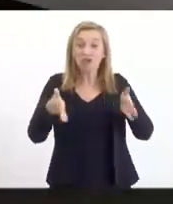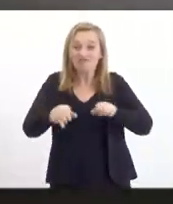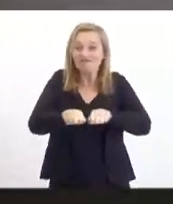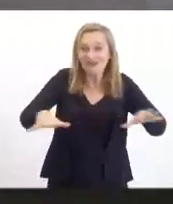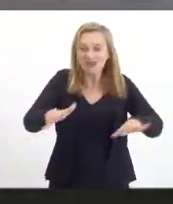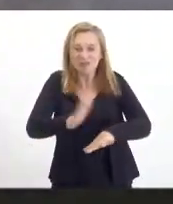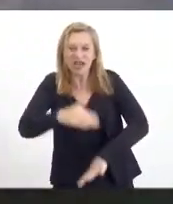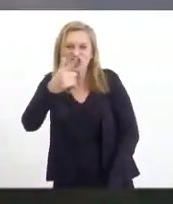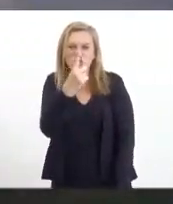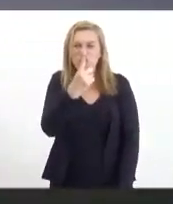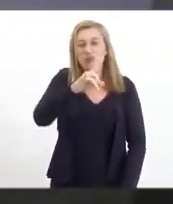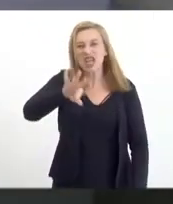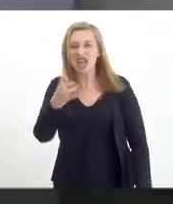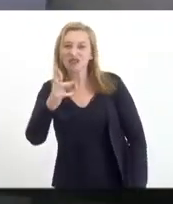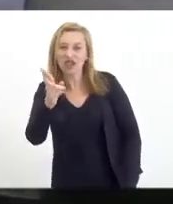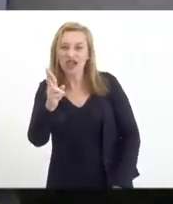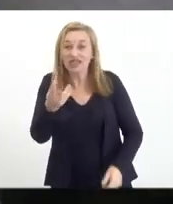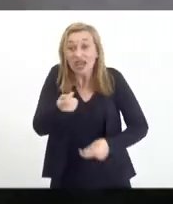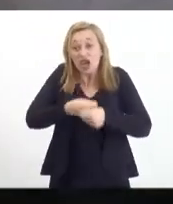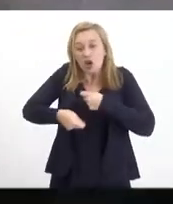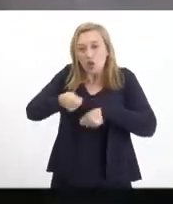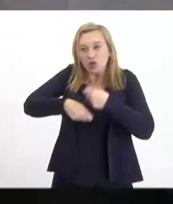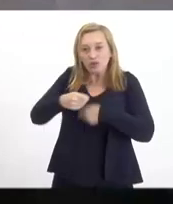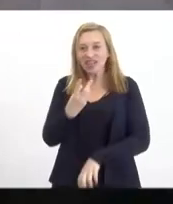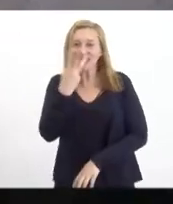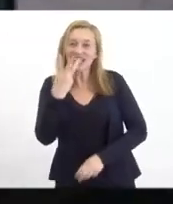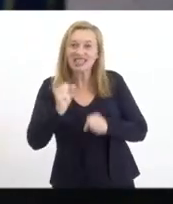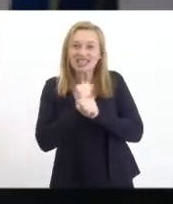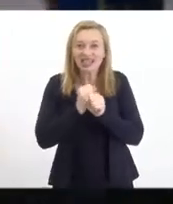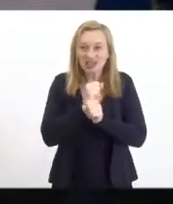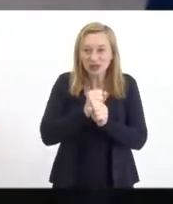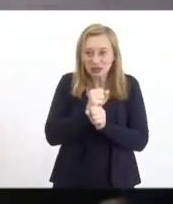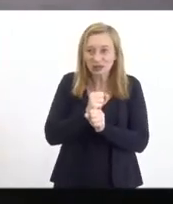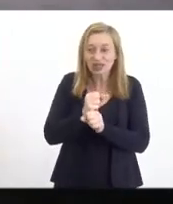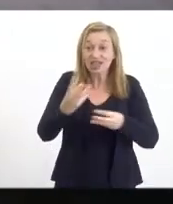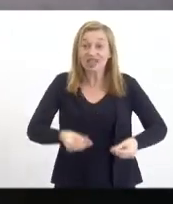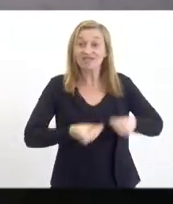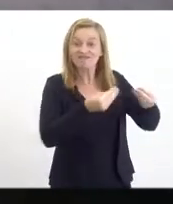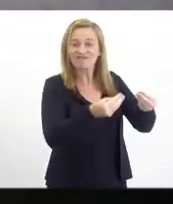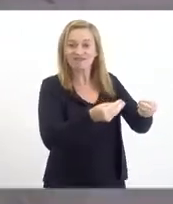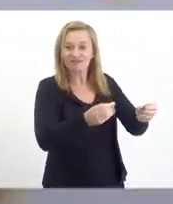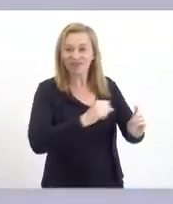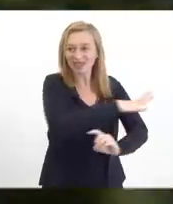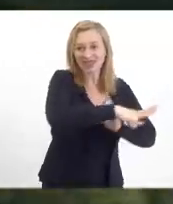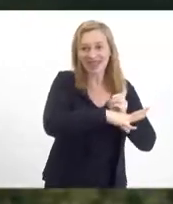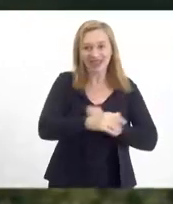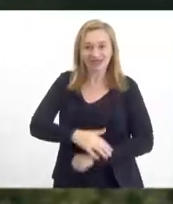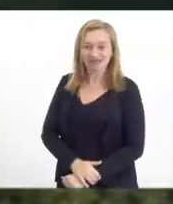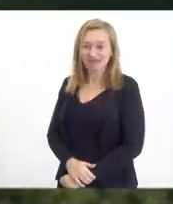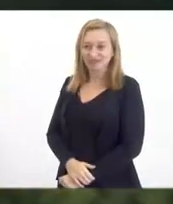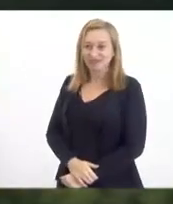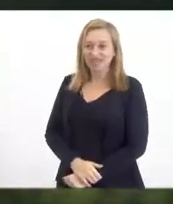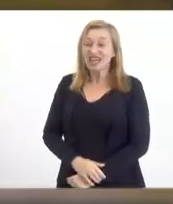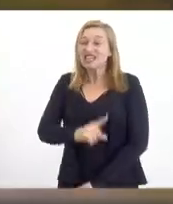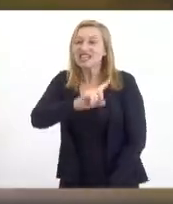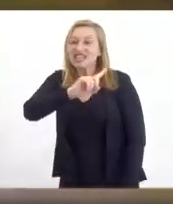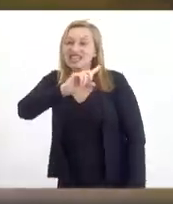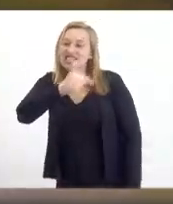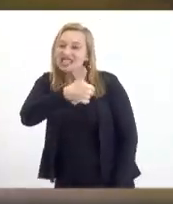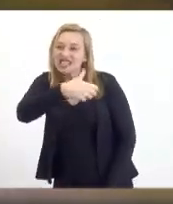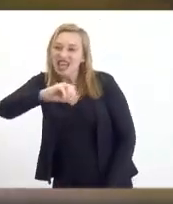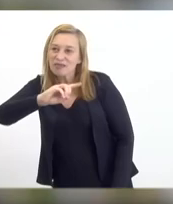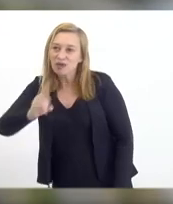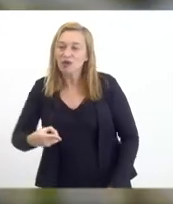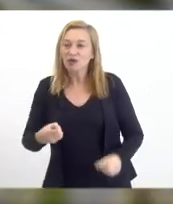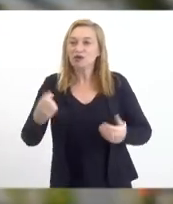e mais de 1 bilhão de reais economizados em 3 anos e devolvidos para a sociedade. 100 milhões para apoiar